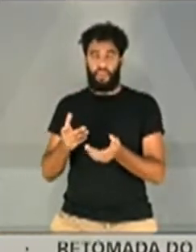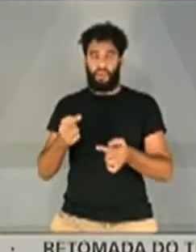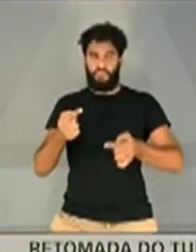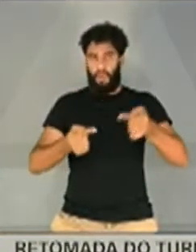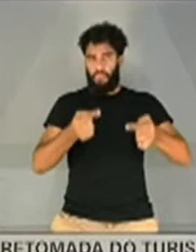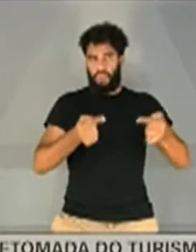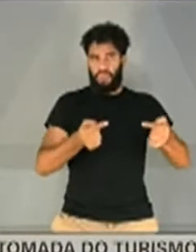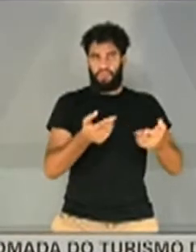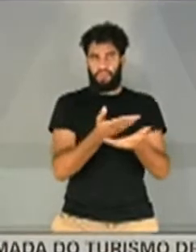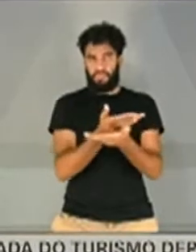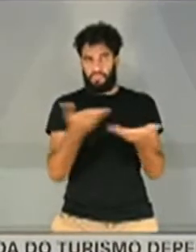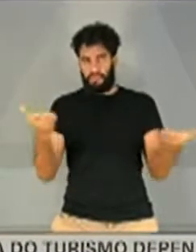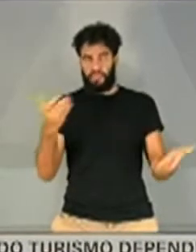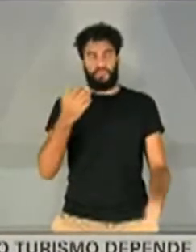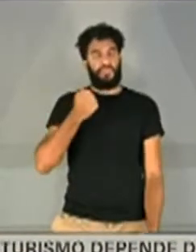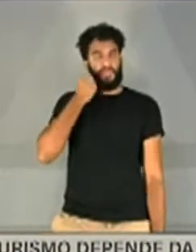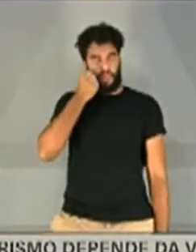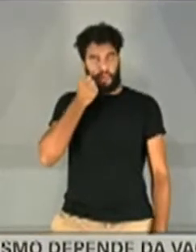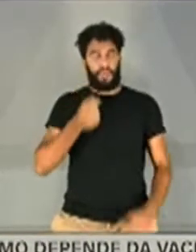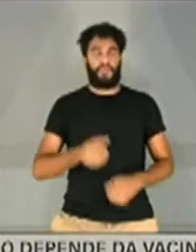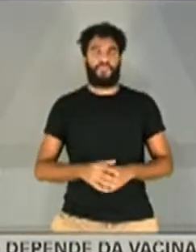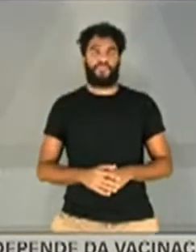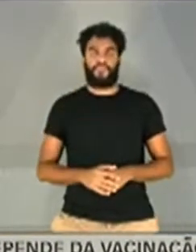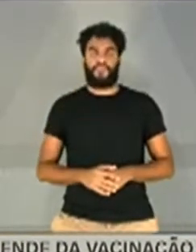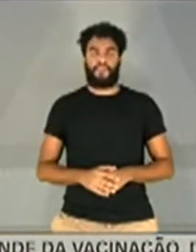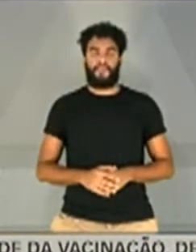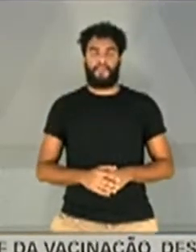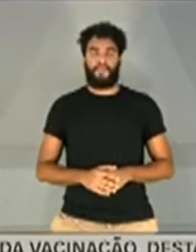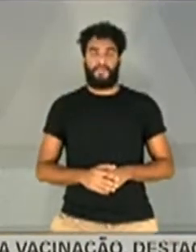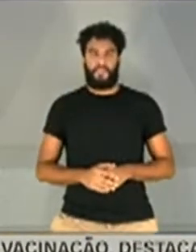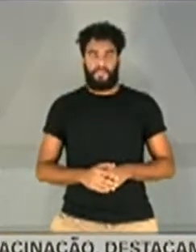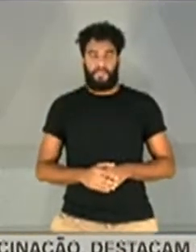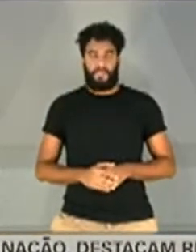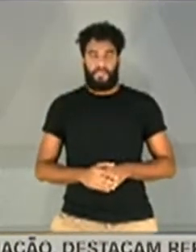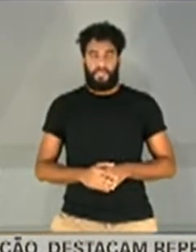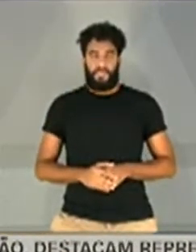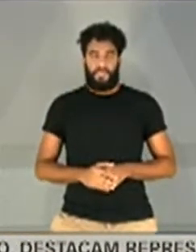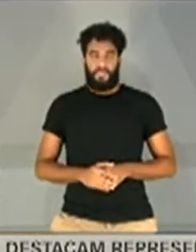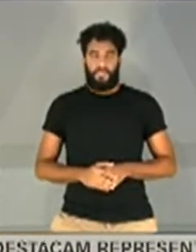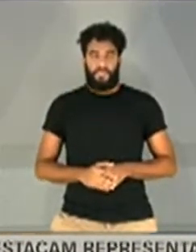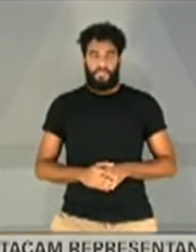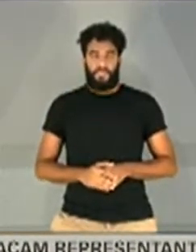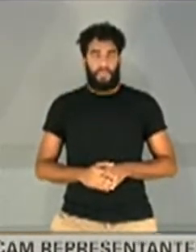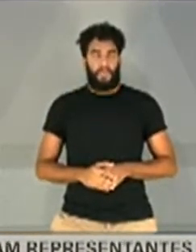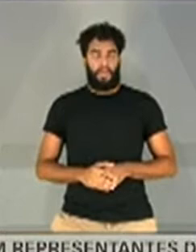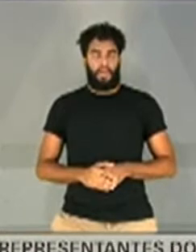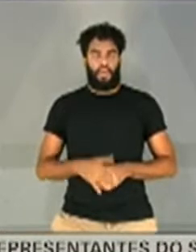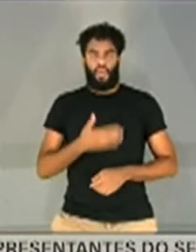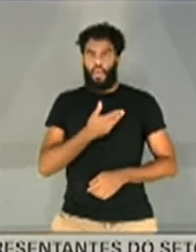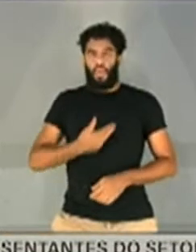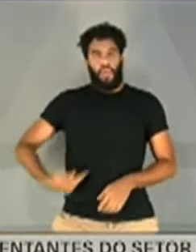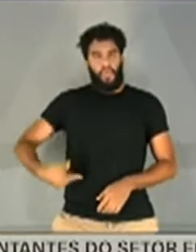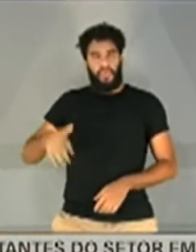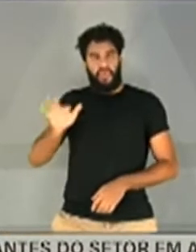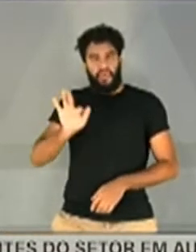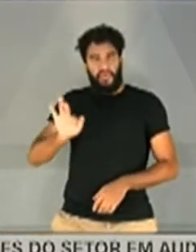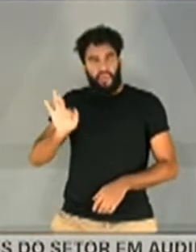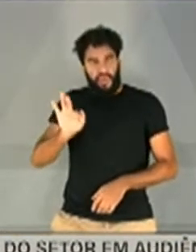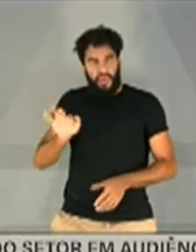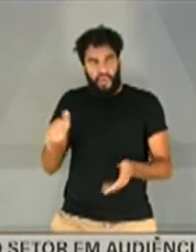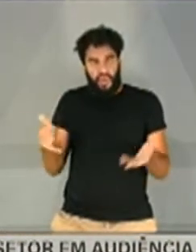senadores. É inacreditável que o governo federal queira